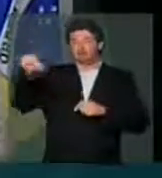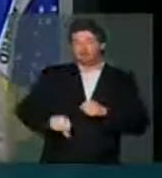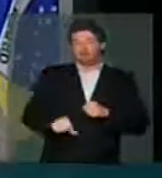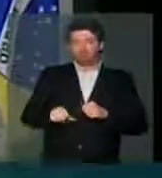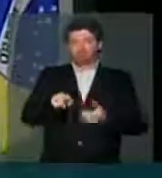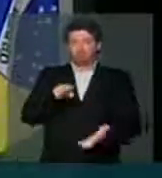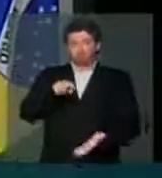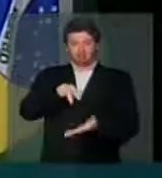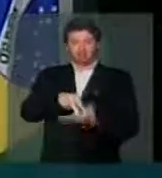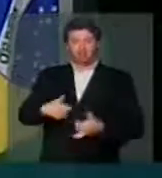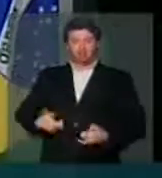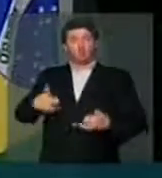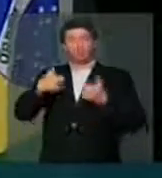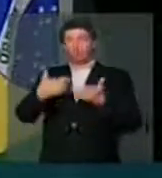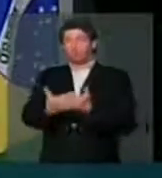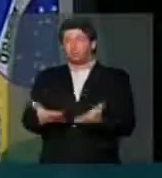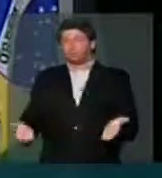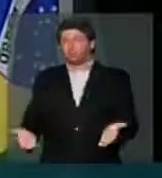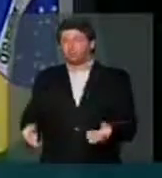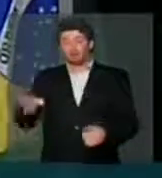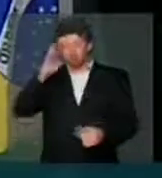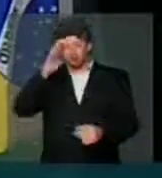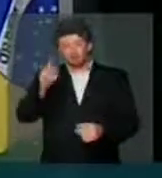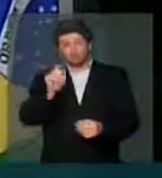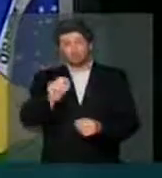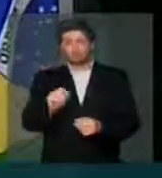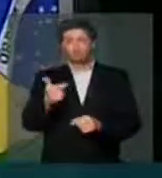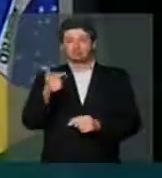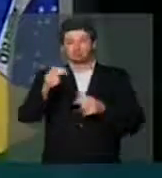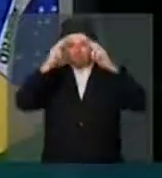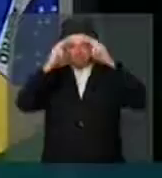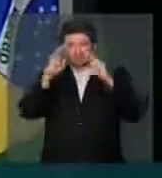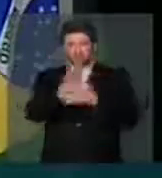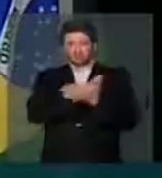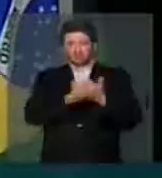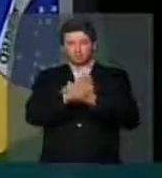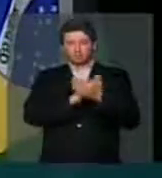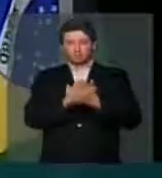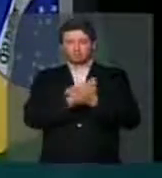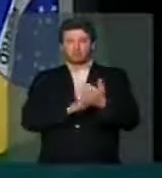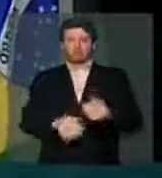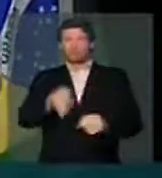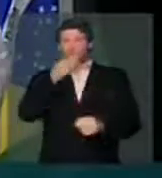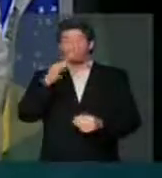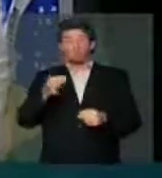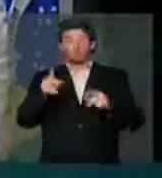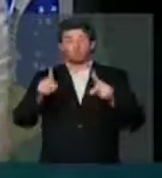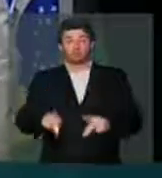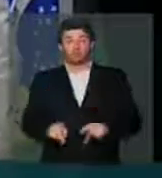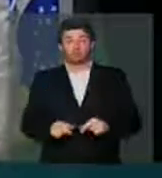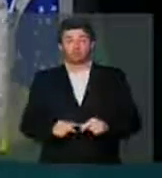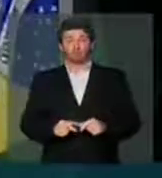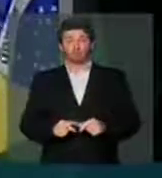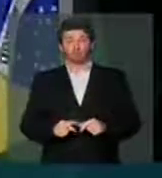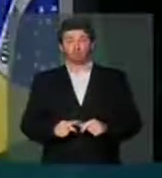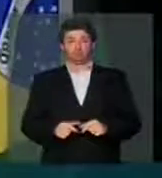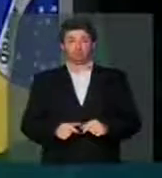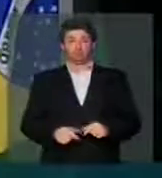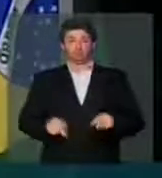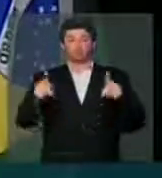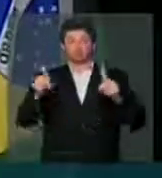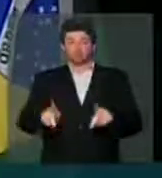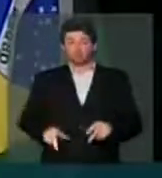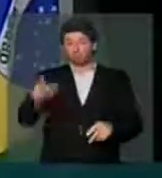tribuna e é acima de tudo é não ter respeito para a opinião pública os